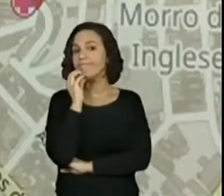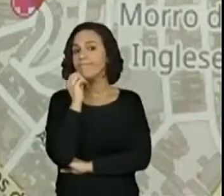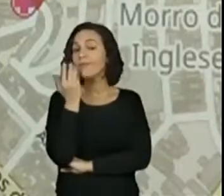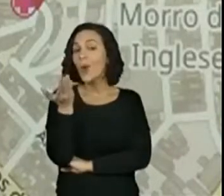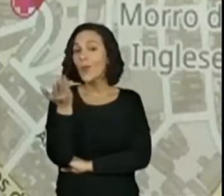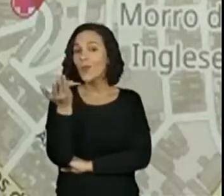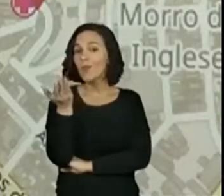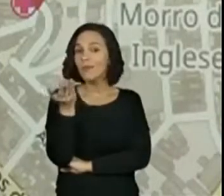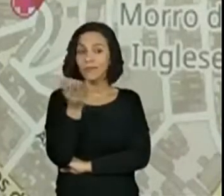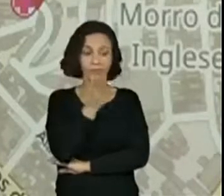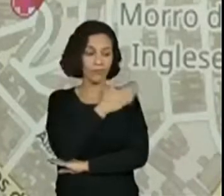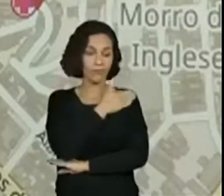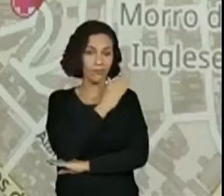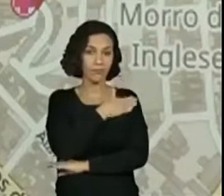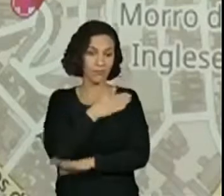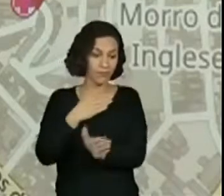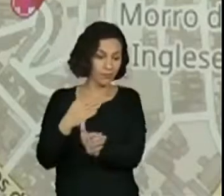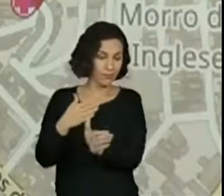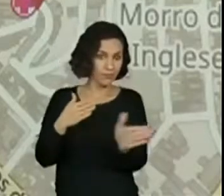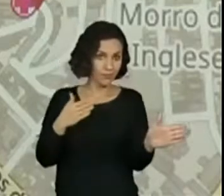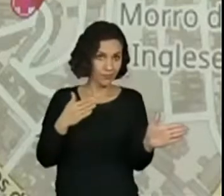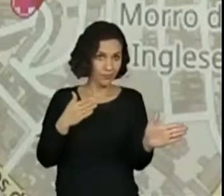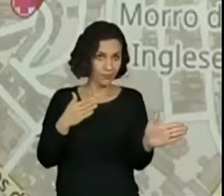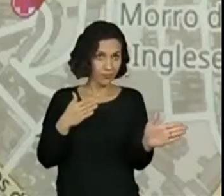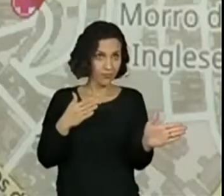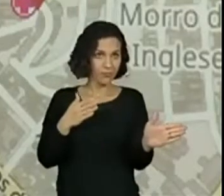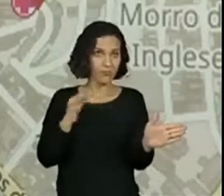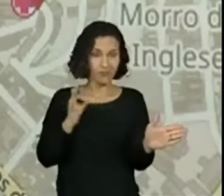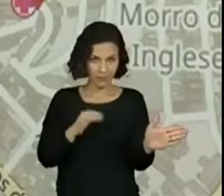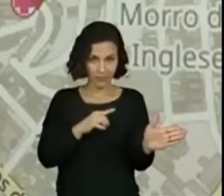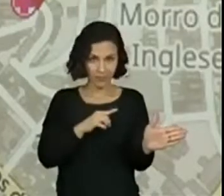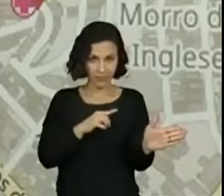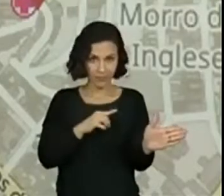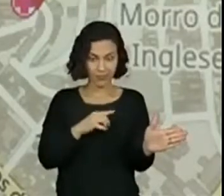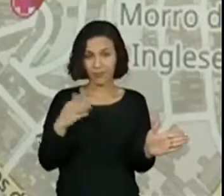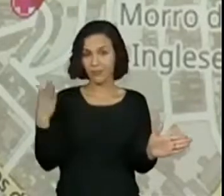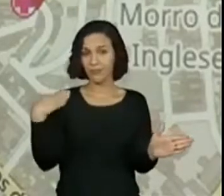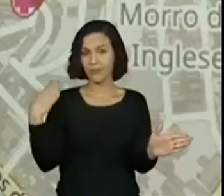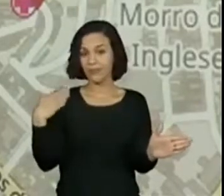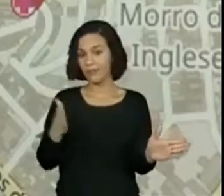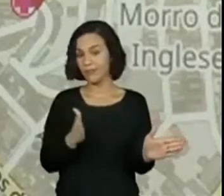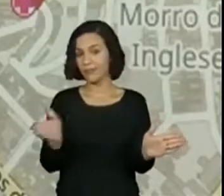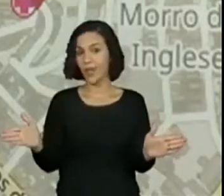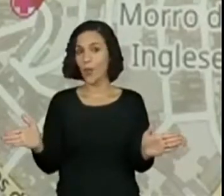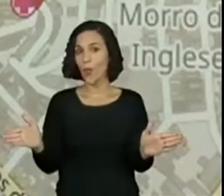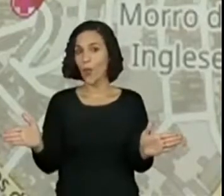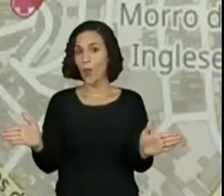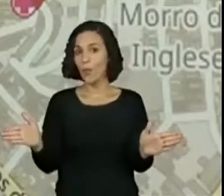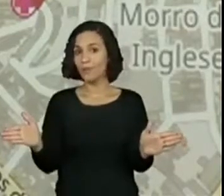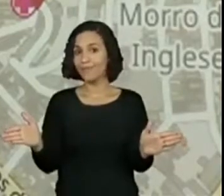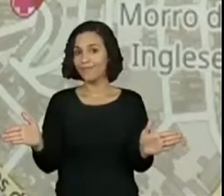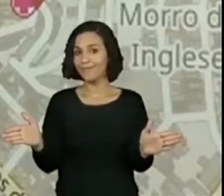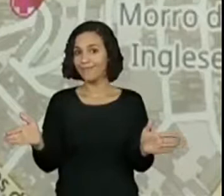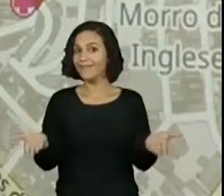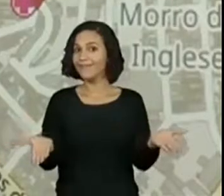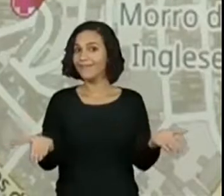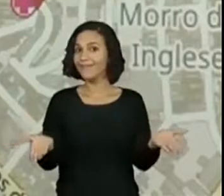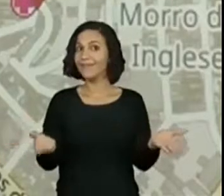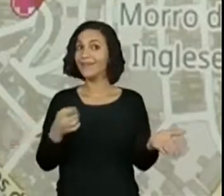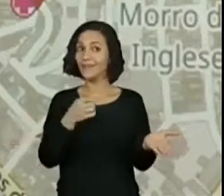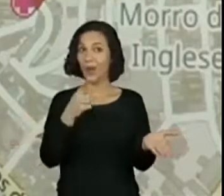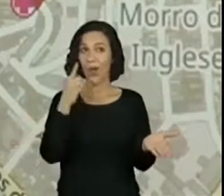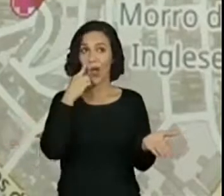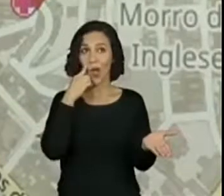Descer à direita na Avenida da Consolação. Essa não é a Avenida da Consolação, gente. Vamos falar, é a Avenida